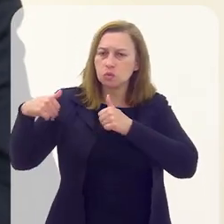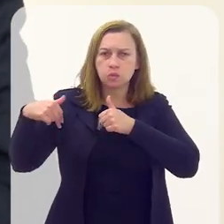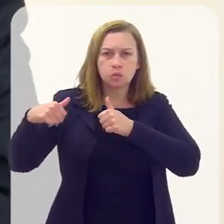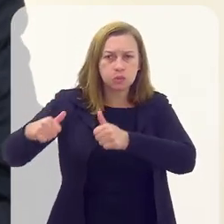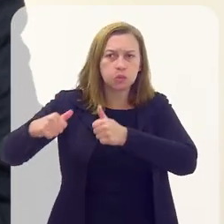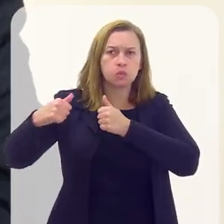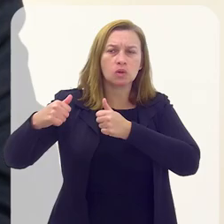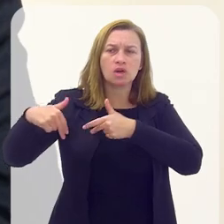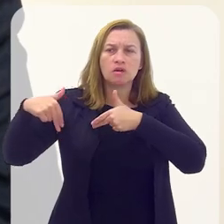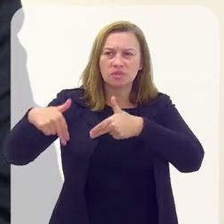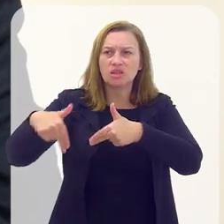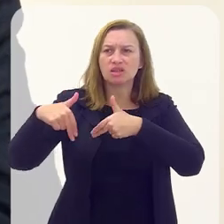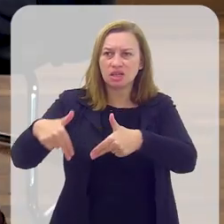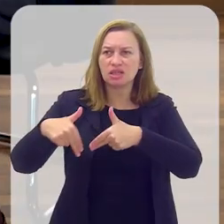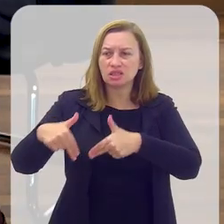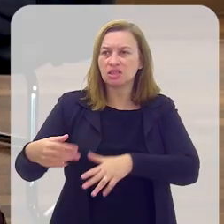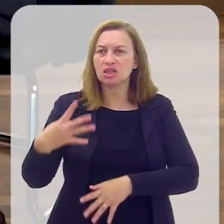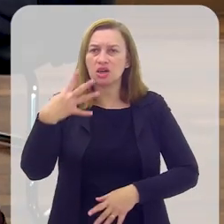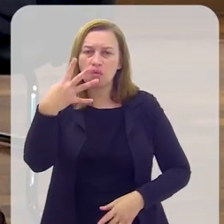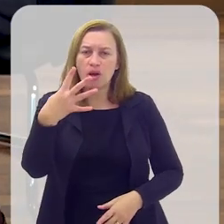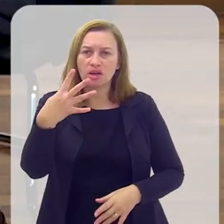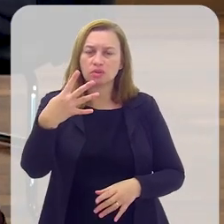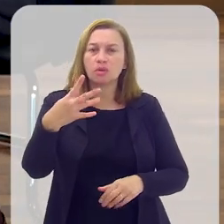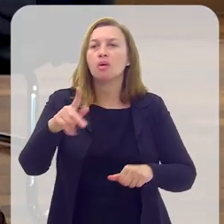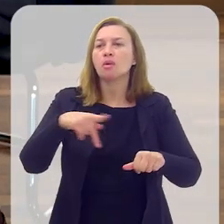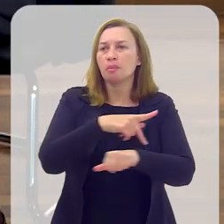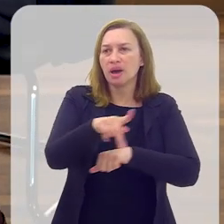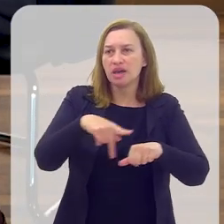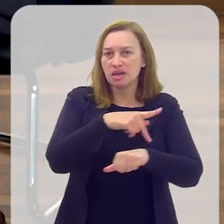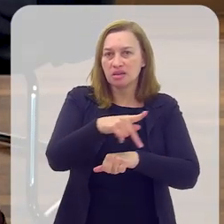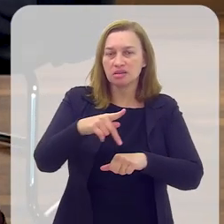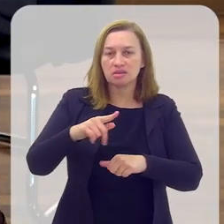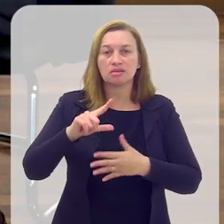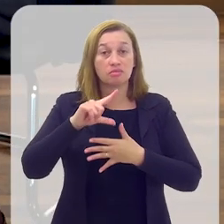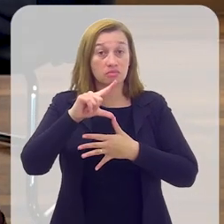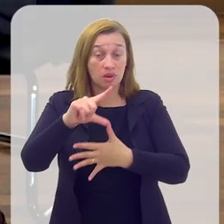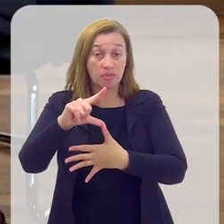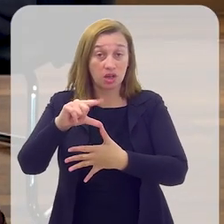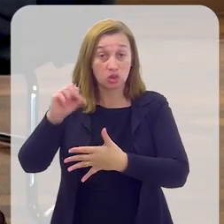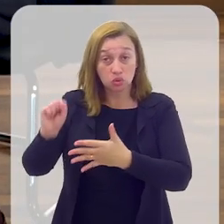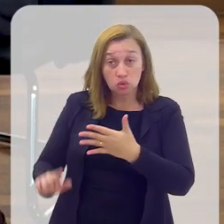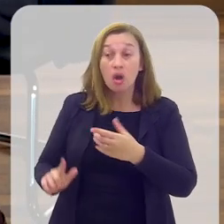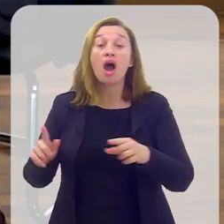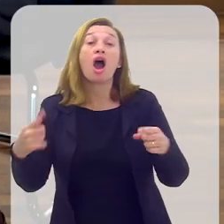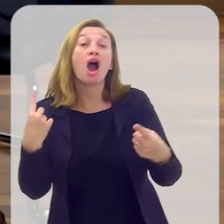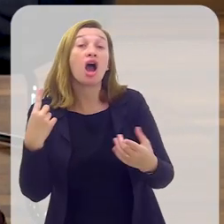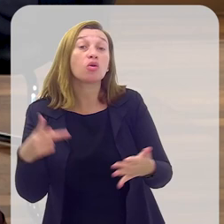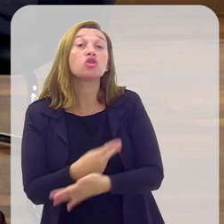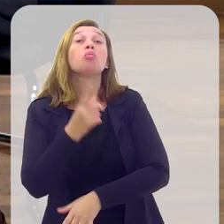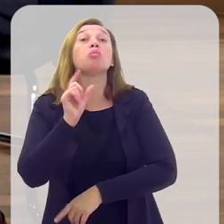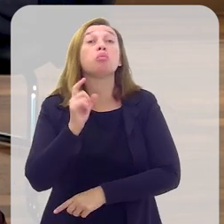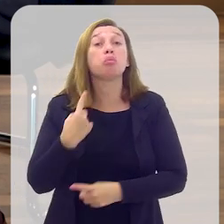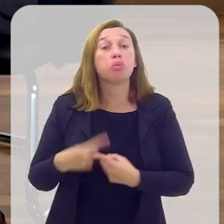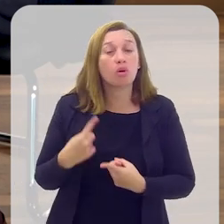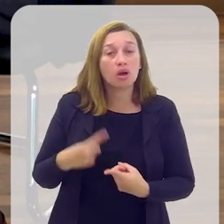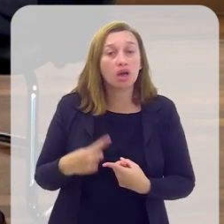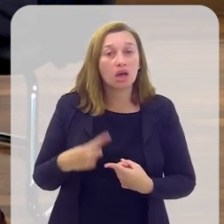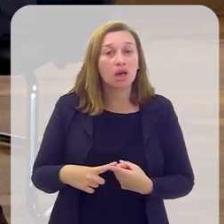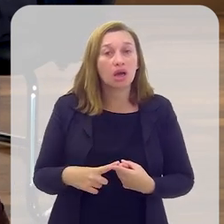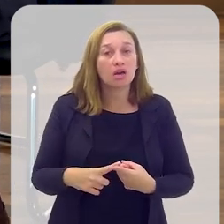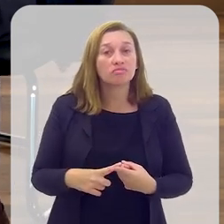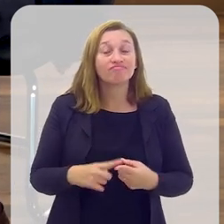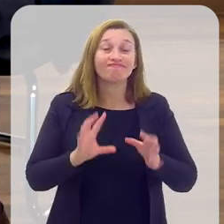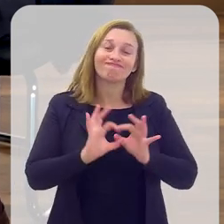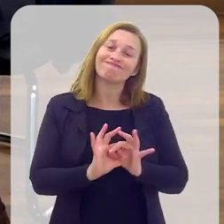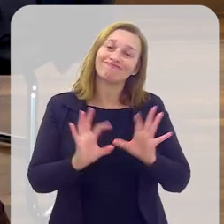nesses quatro países, o chamado Cone Sul da América do Sul. Isso ocorreu por quê? Porque a